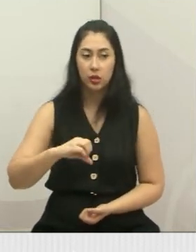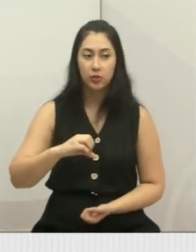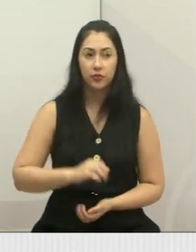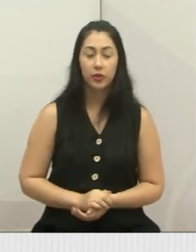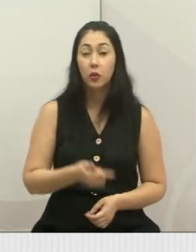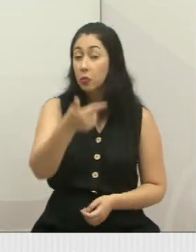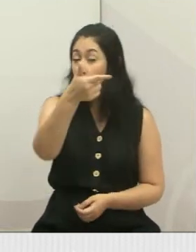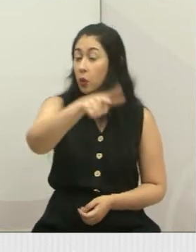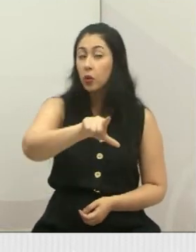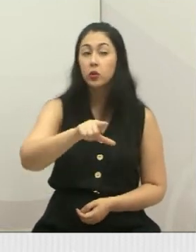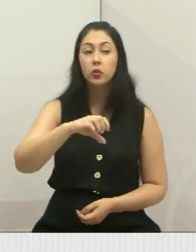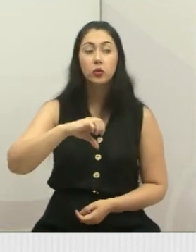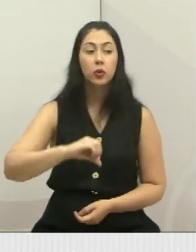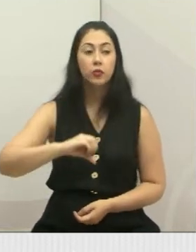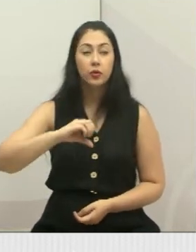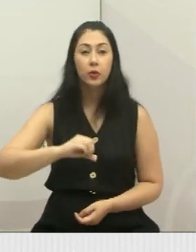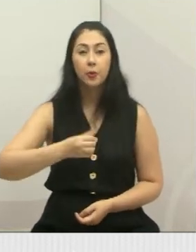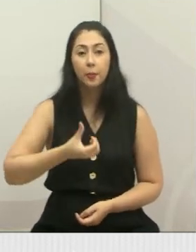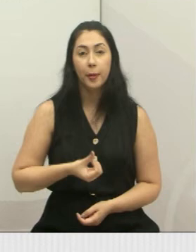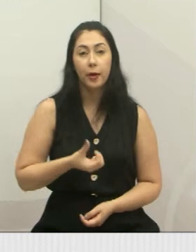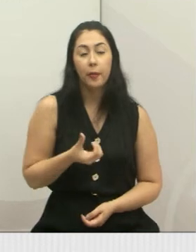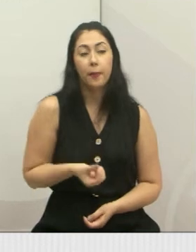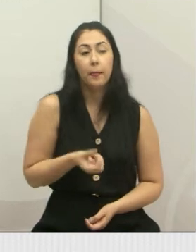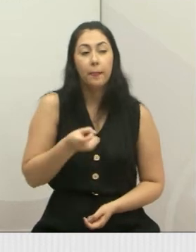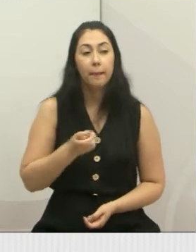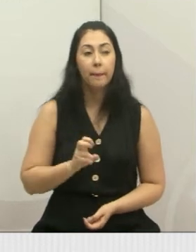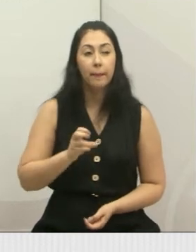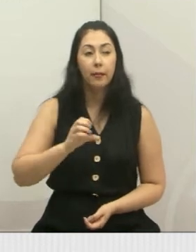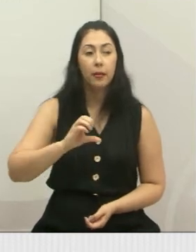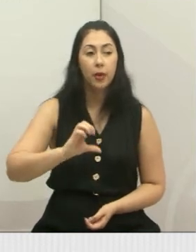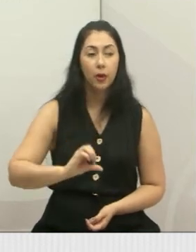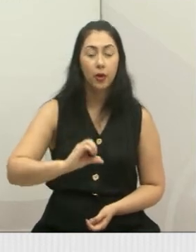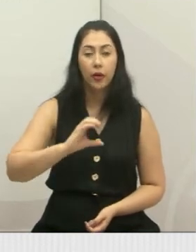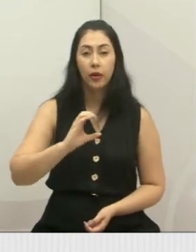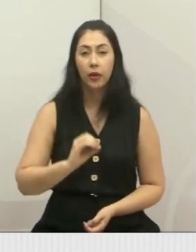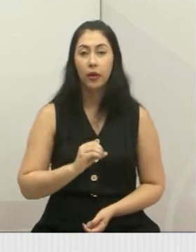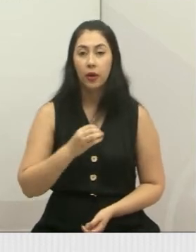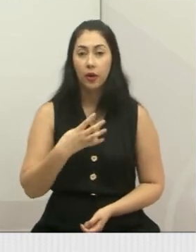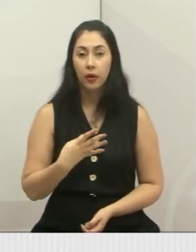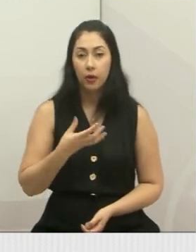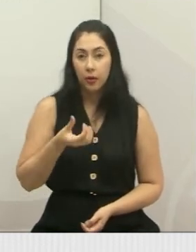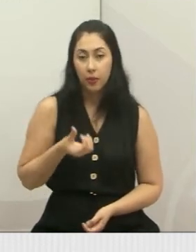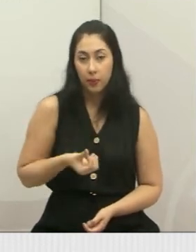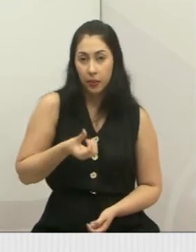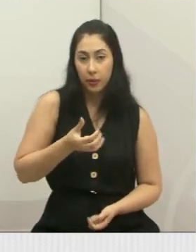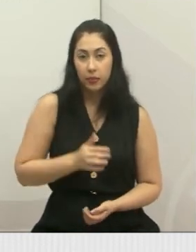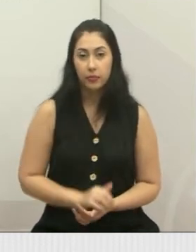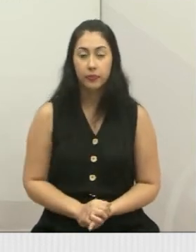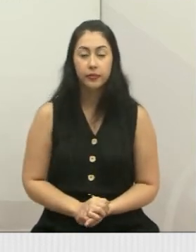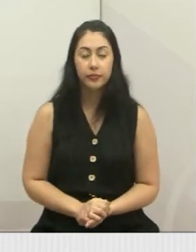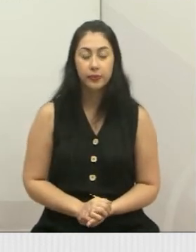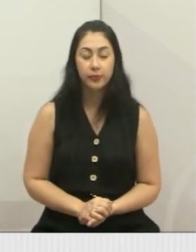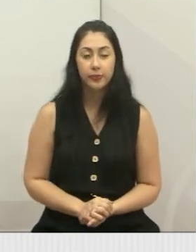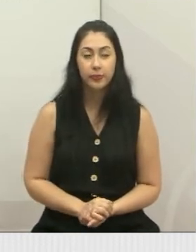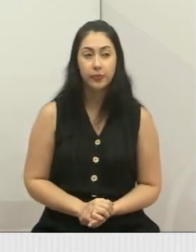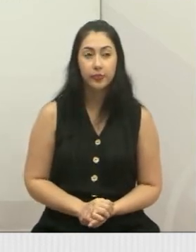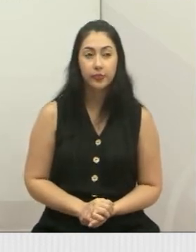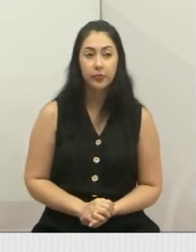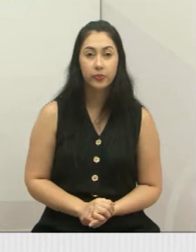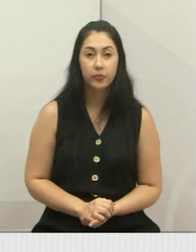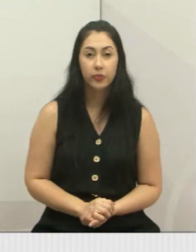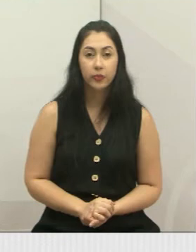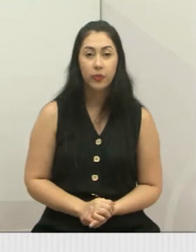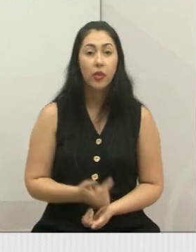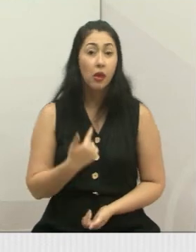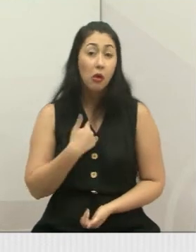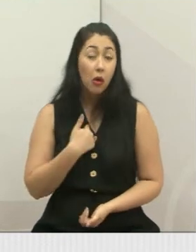Outro celular, 996-65-9046. Eu